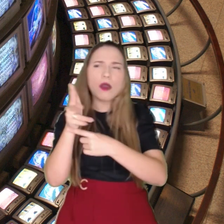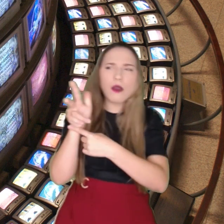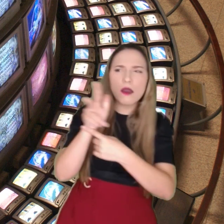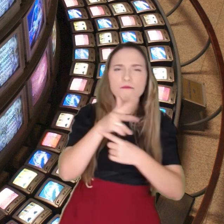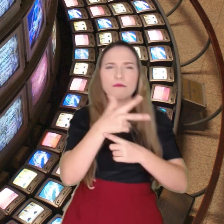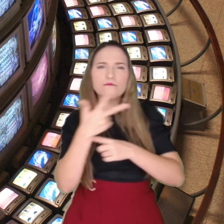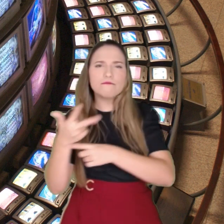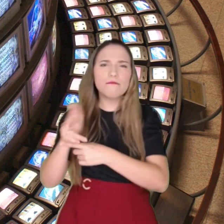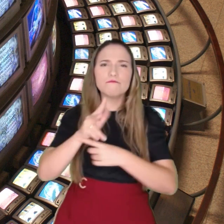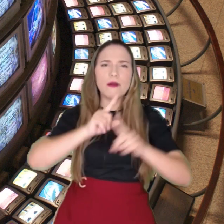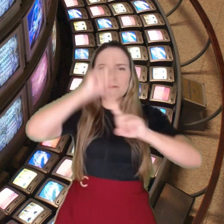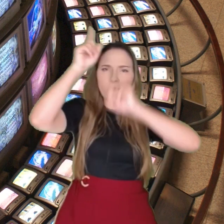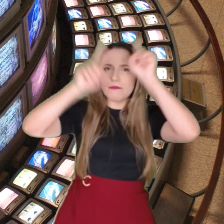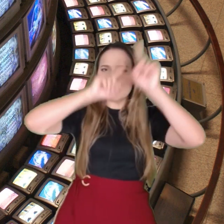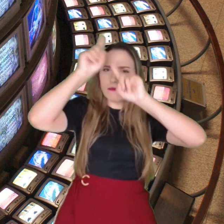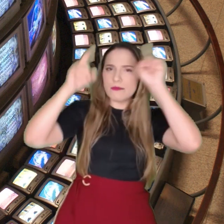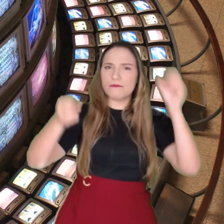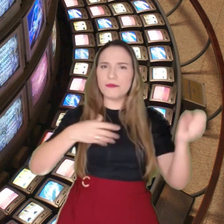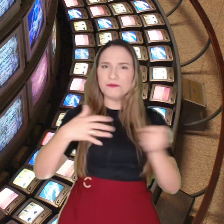criativos.